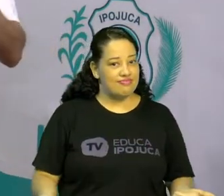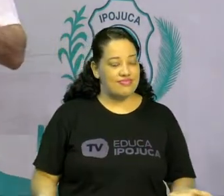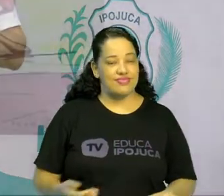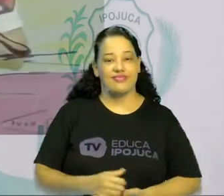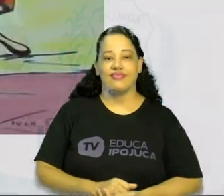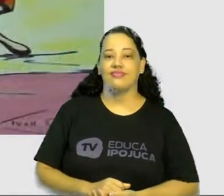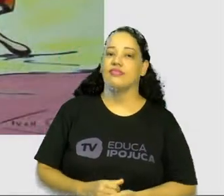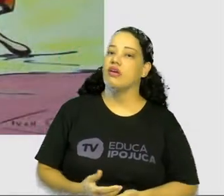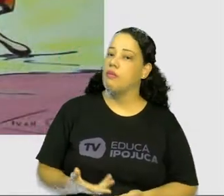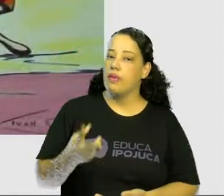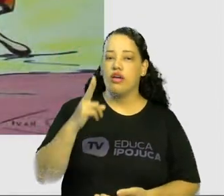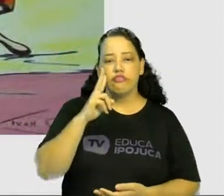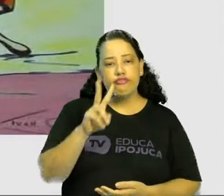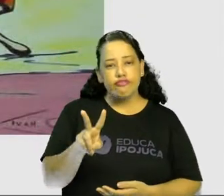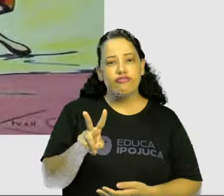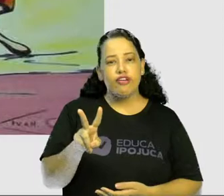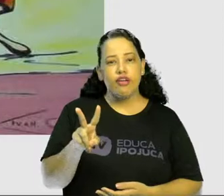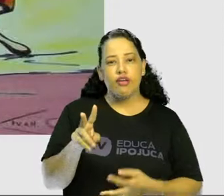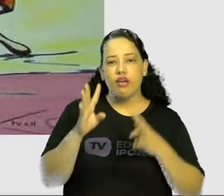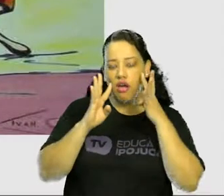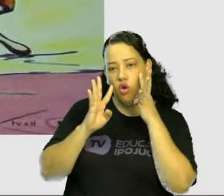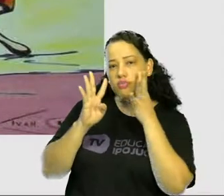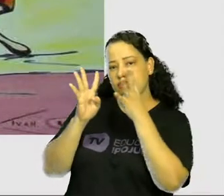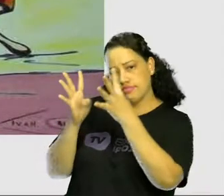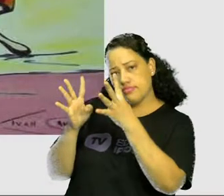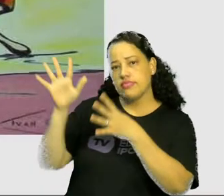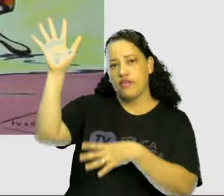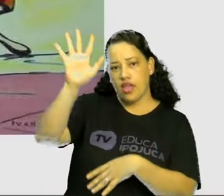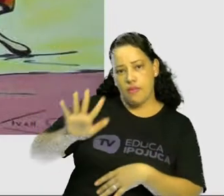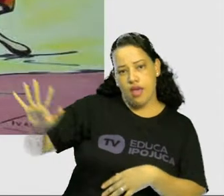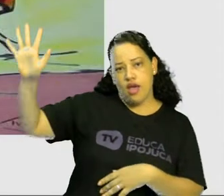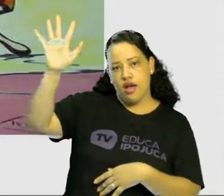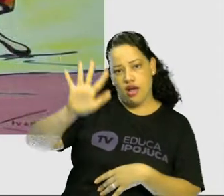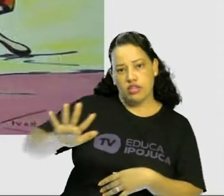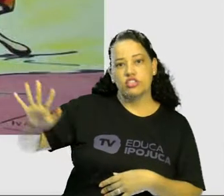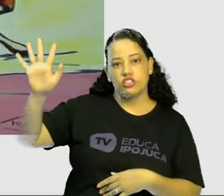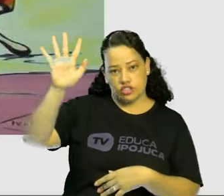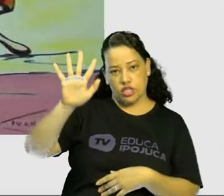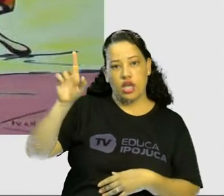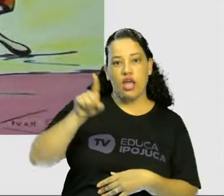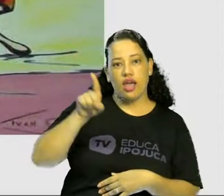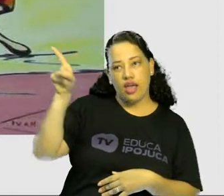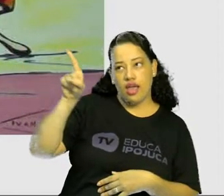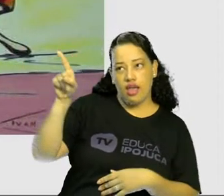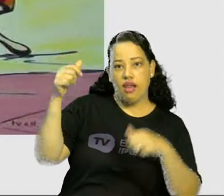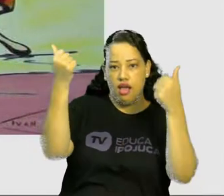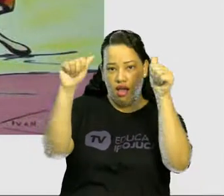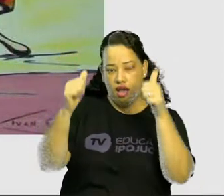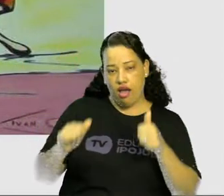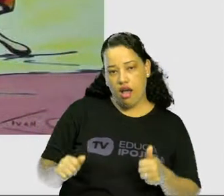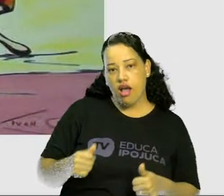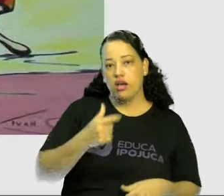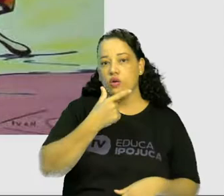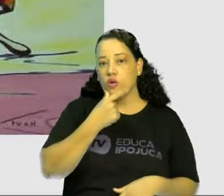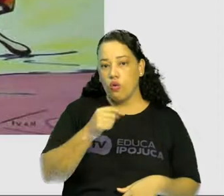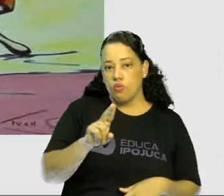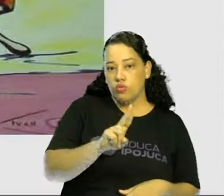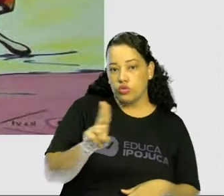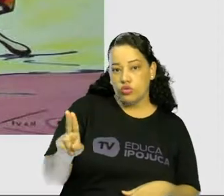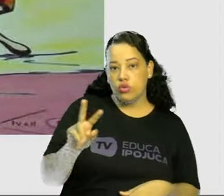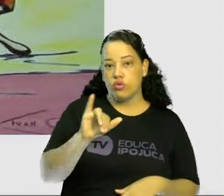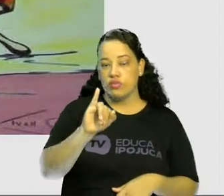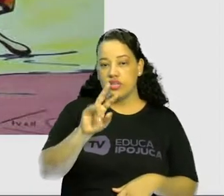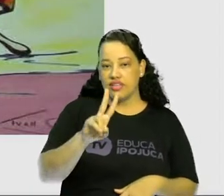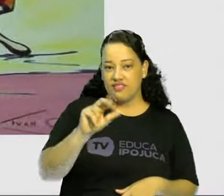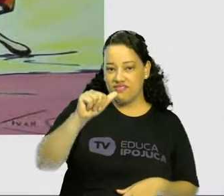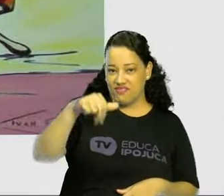Observe agora com bastante atenção esta imagem, certo? Da obra de arte do artista plástico Ivan Cruz.